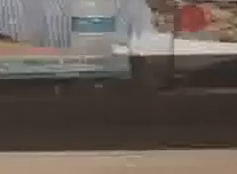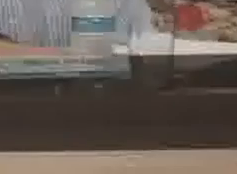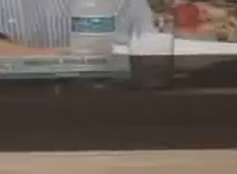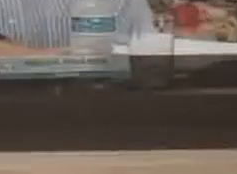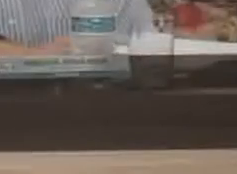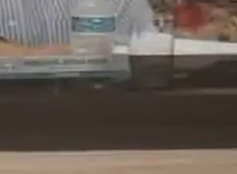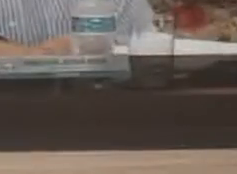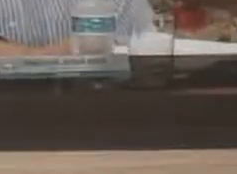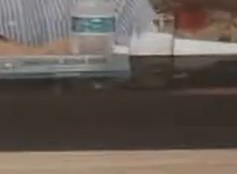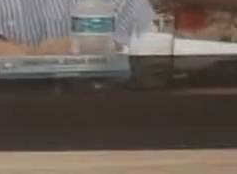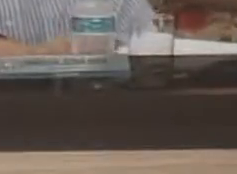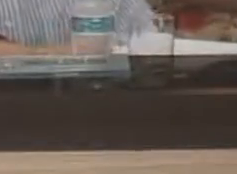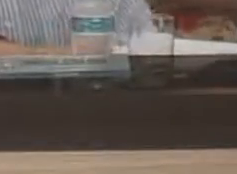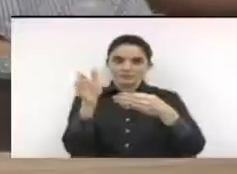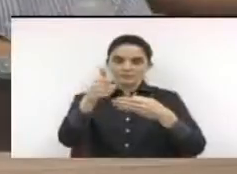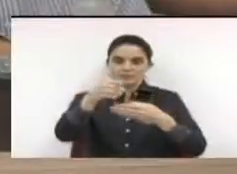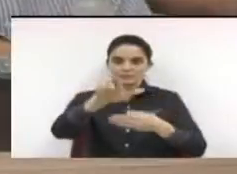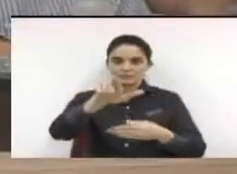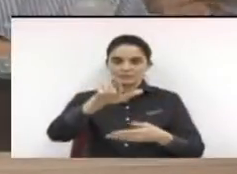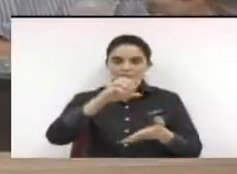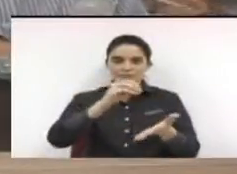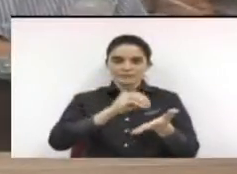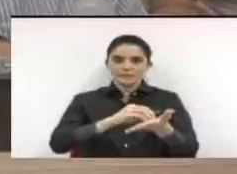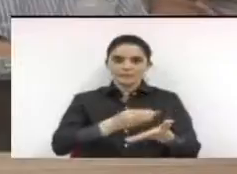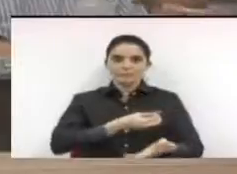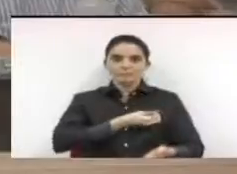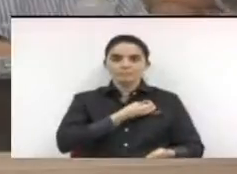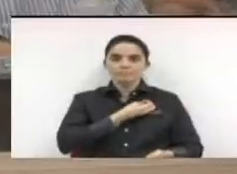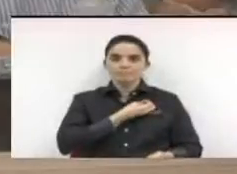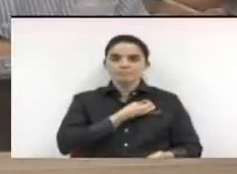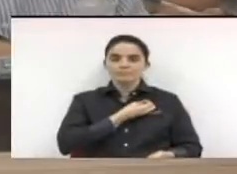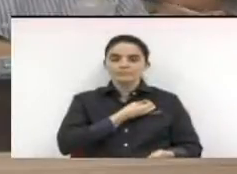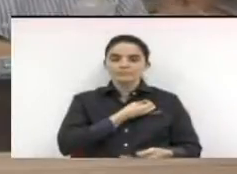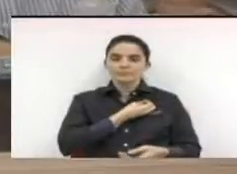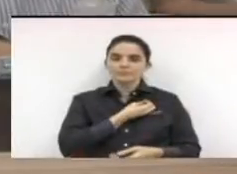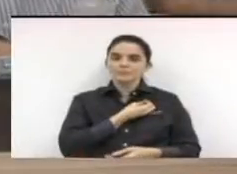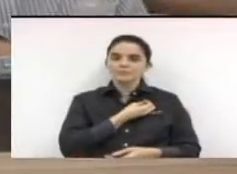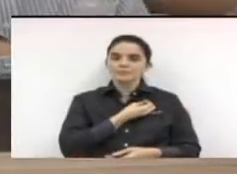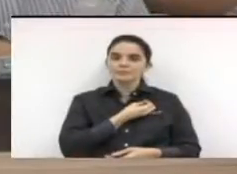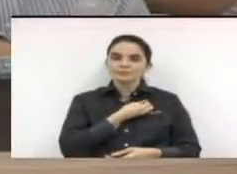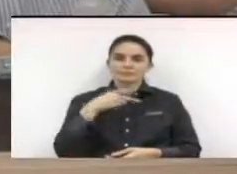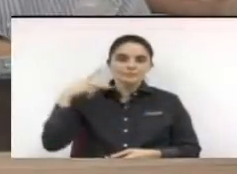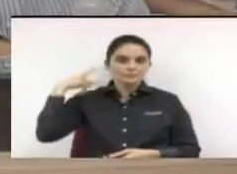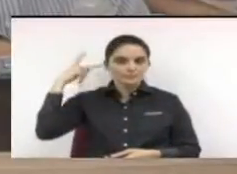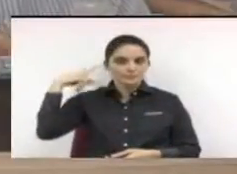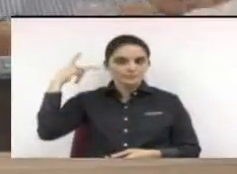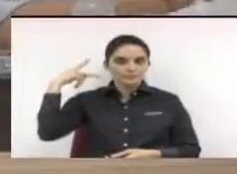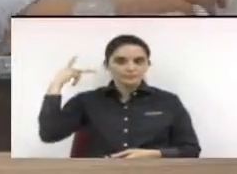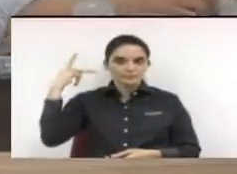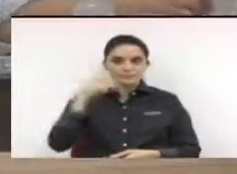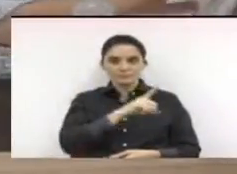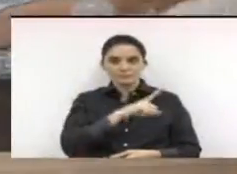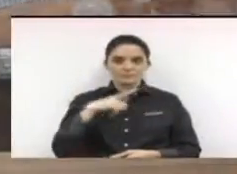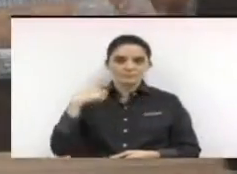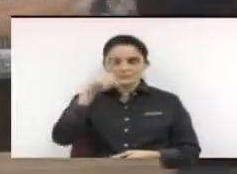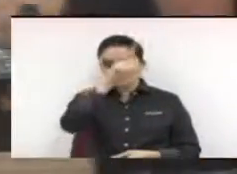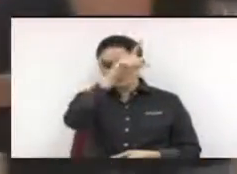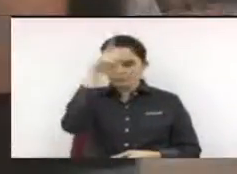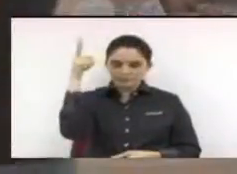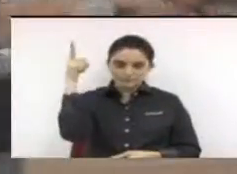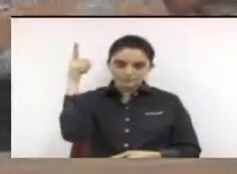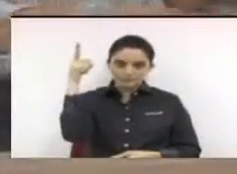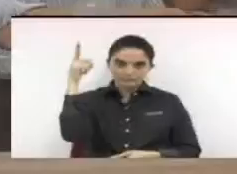sessão está reaberta. Registrada a presença em plenário do vereador Luizinho da Casa Kiu,